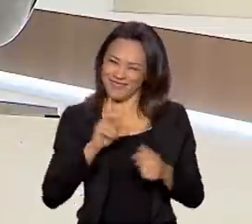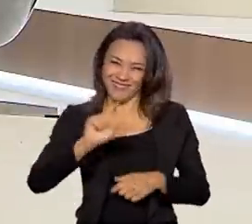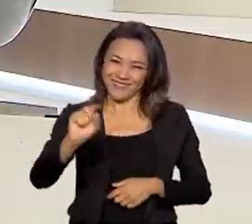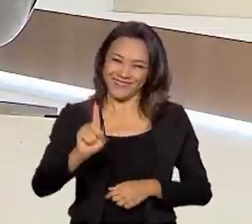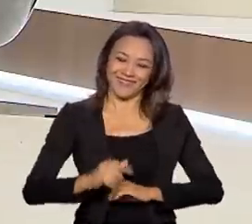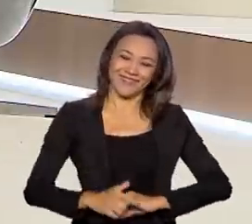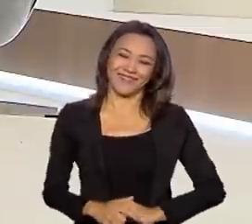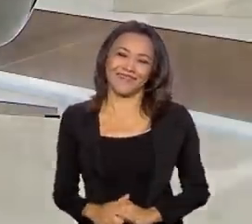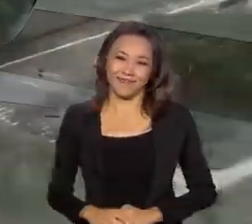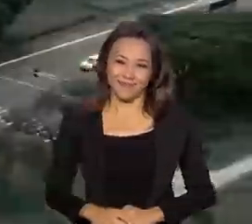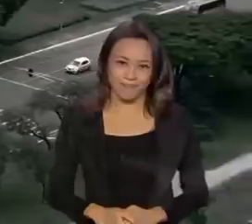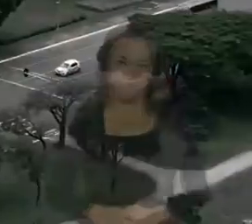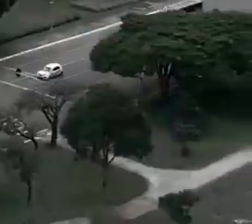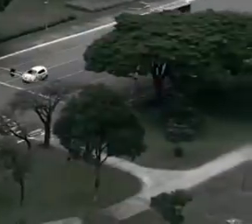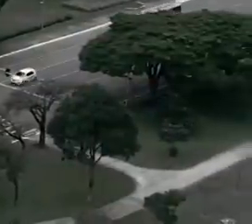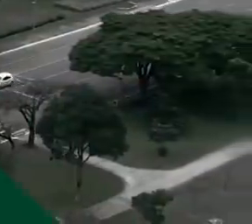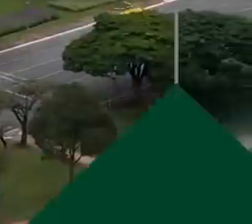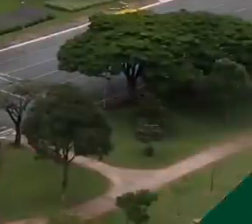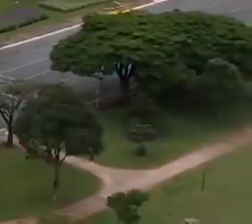saia daí.